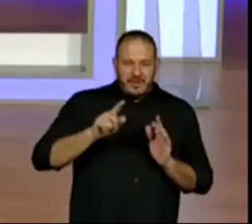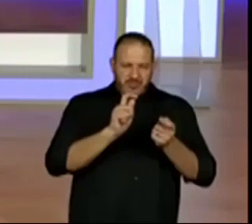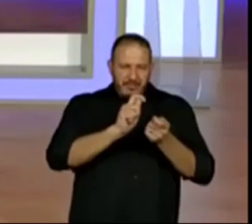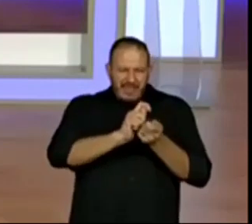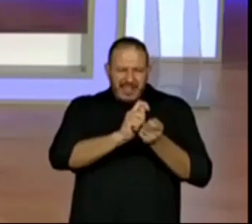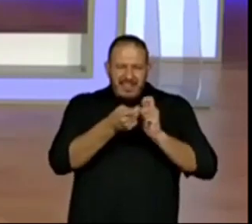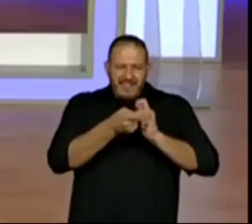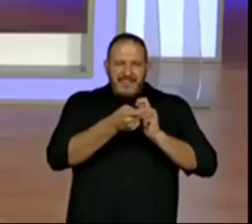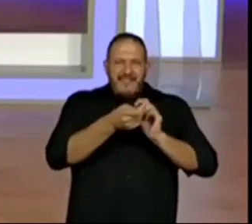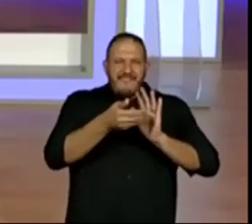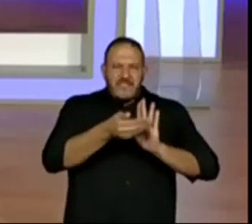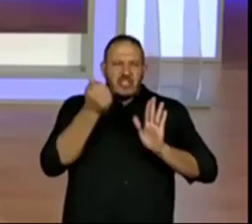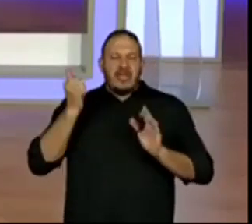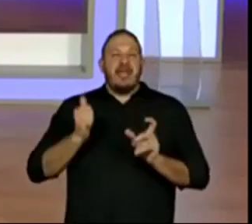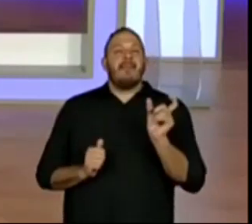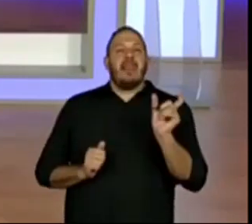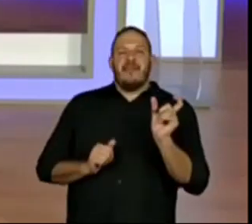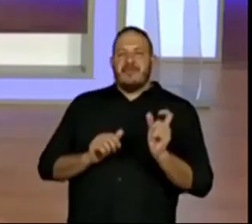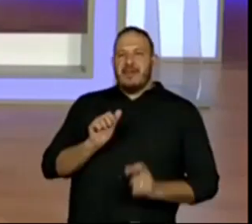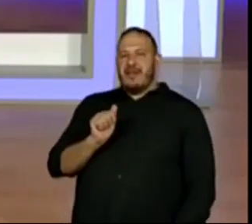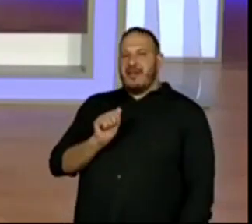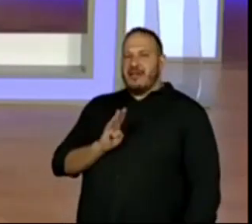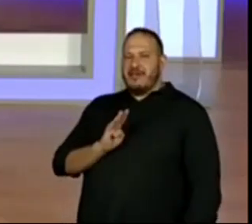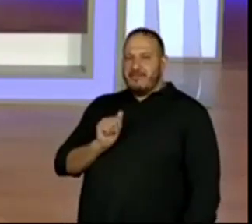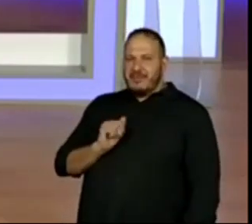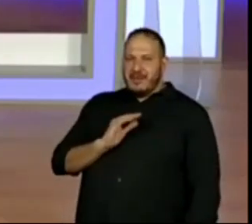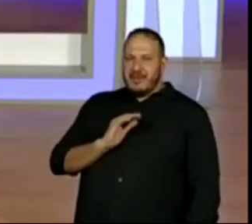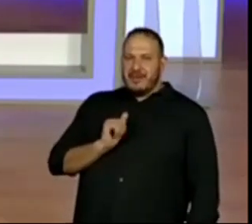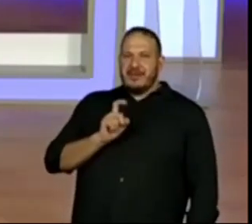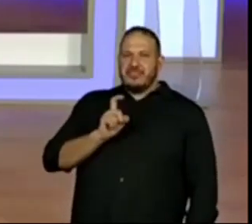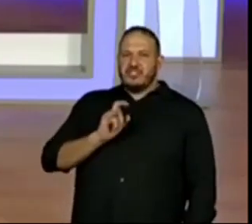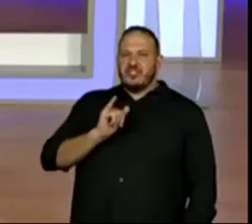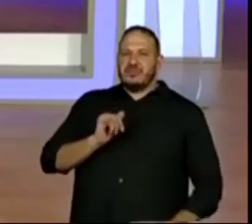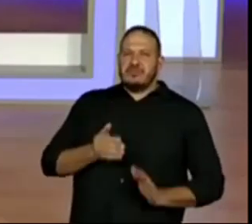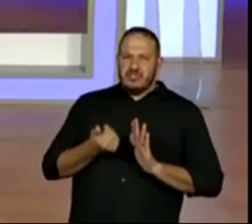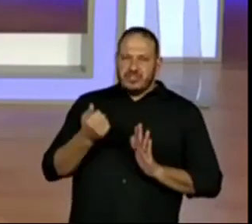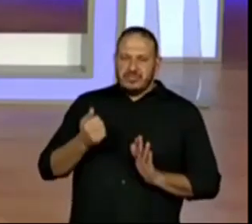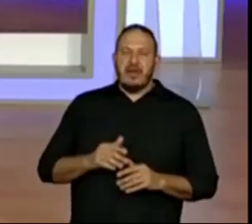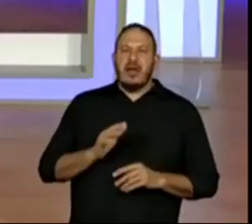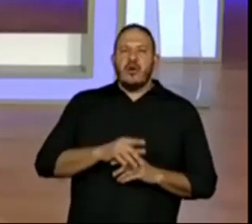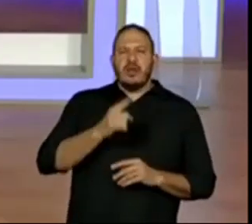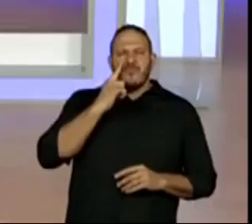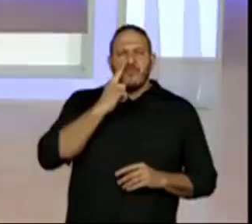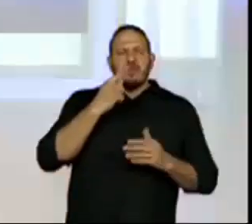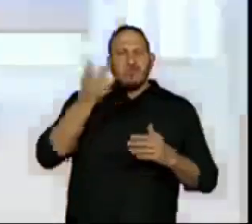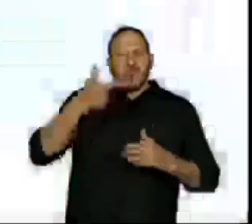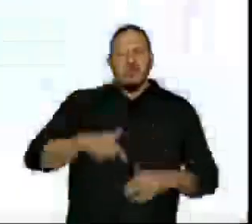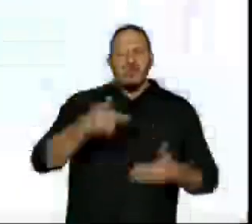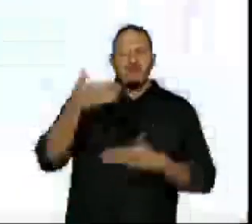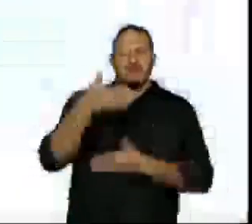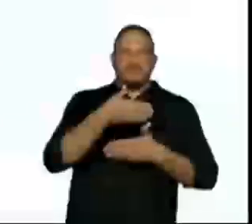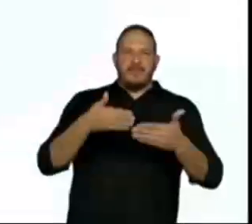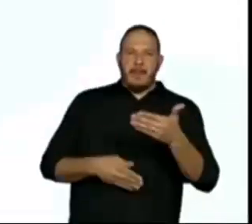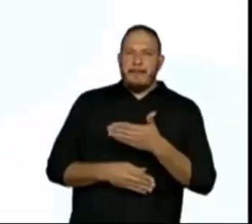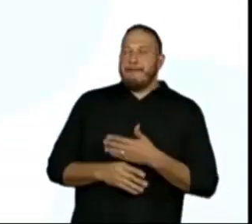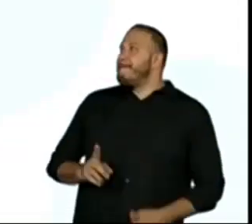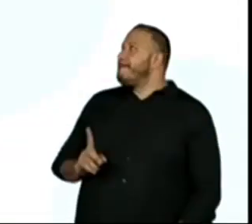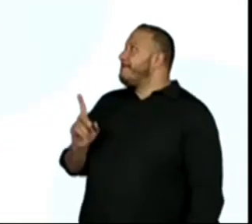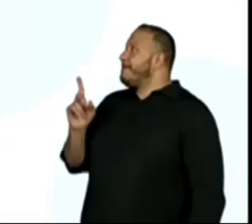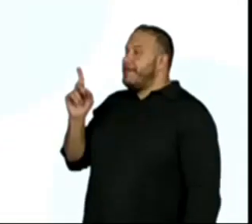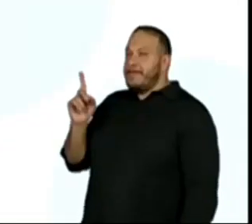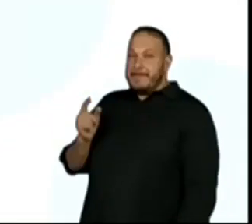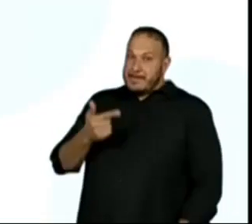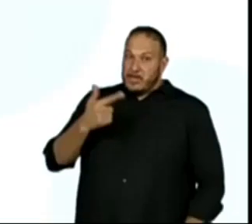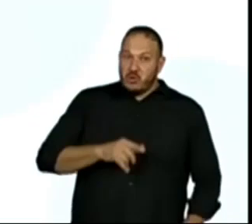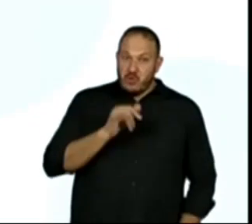tirando a palavra abacaxi. Ótimo. Agora, outra coisa. Oráculo, na tela, por favor. Ó, eu vou marcar primeiro.